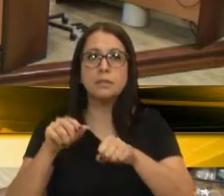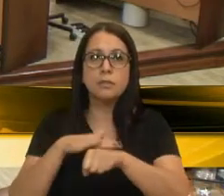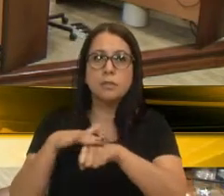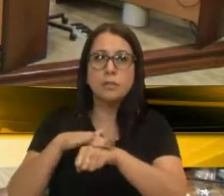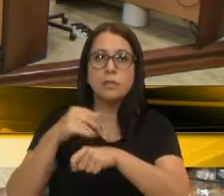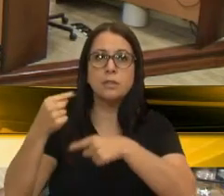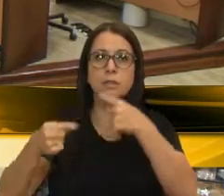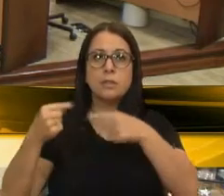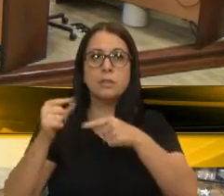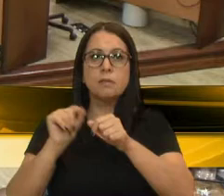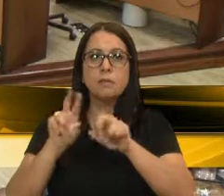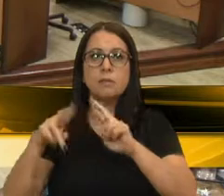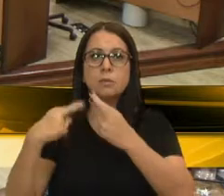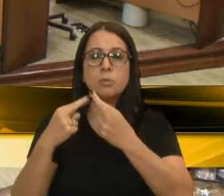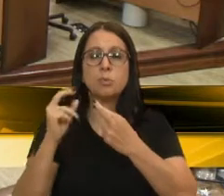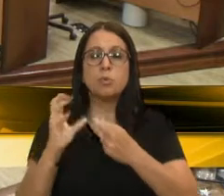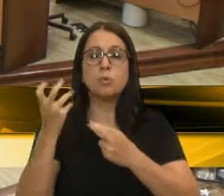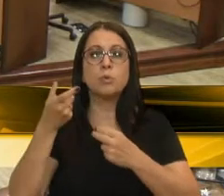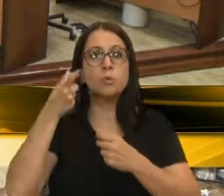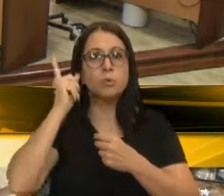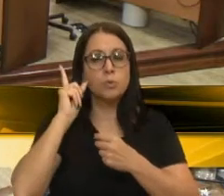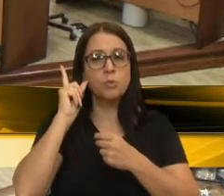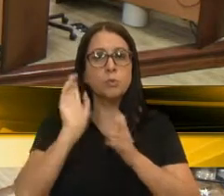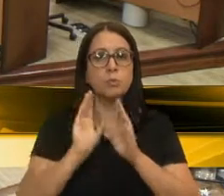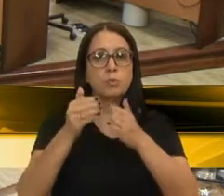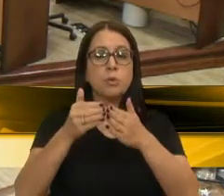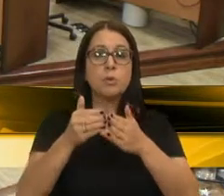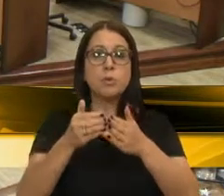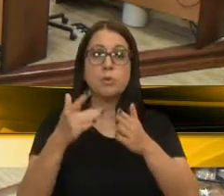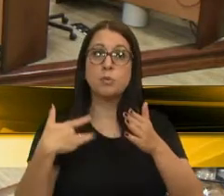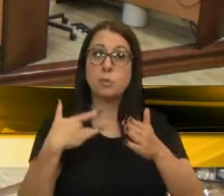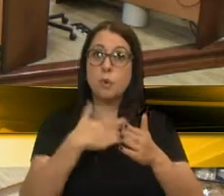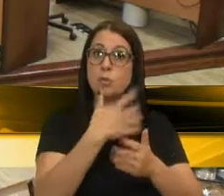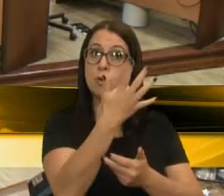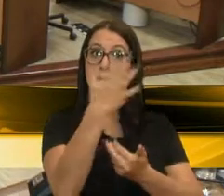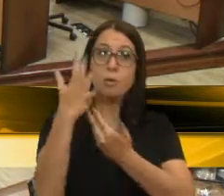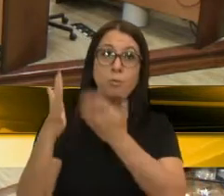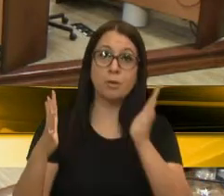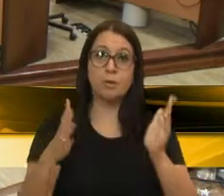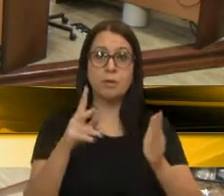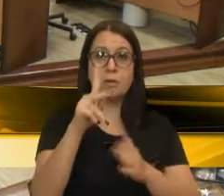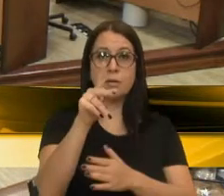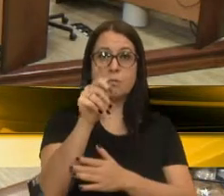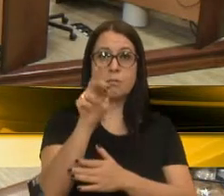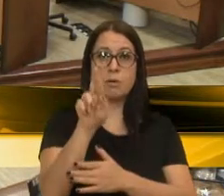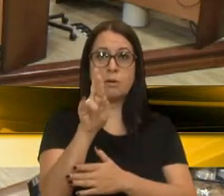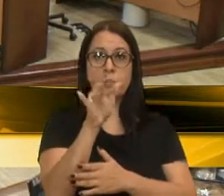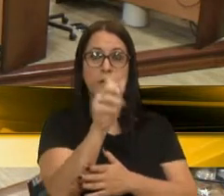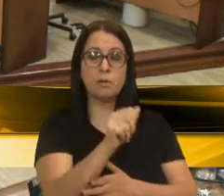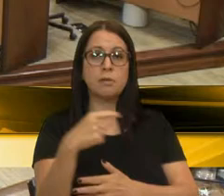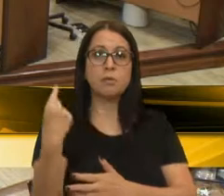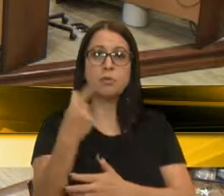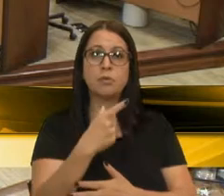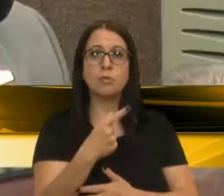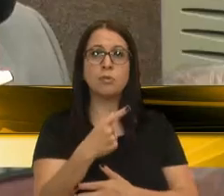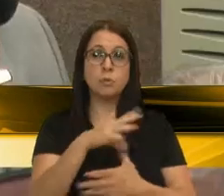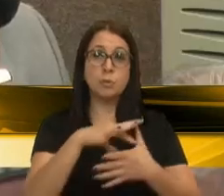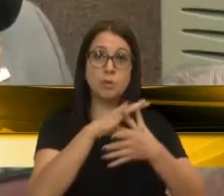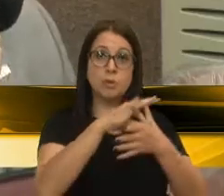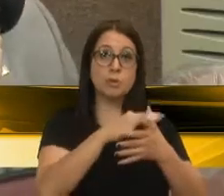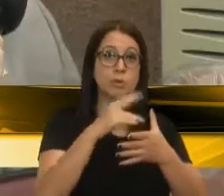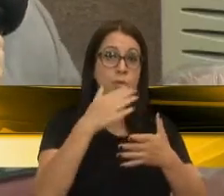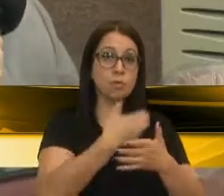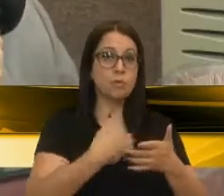fazem uma reunião como aconteceu ontem na Comissão de Saúde e Meio Ambiente. A secretária Patrícia veio ontem, acompanhada do vereador, líder do governo, Elisandro